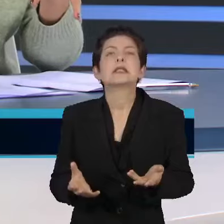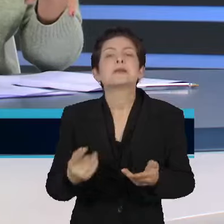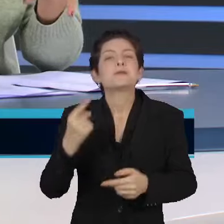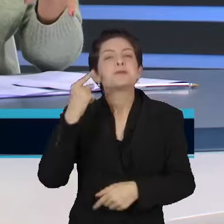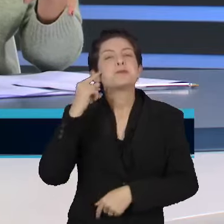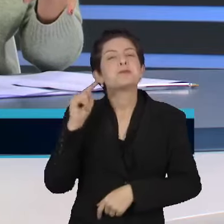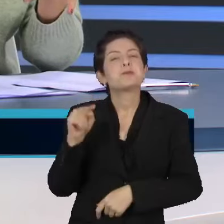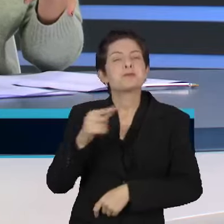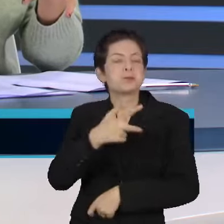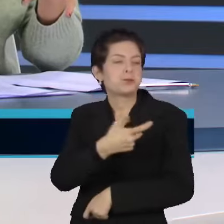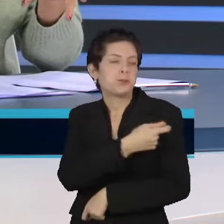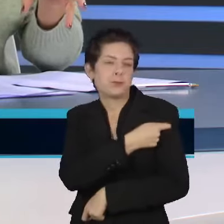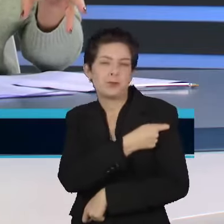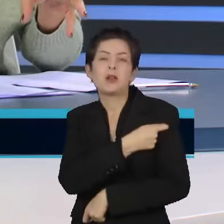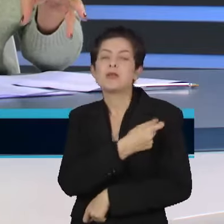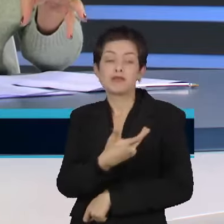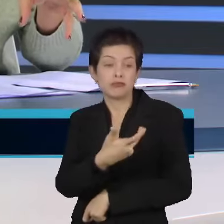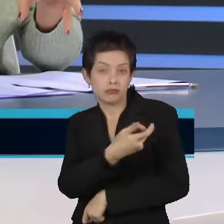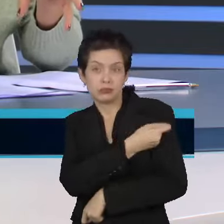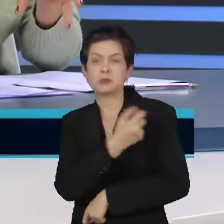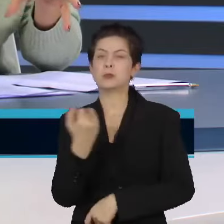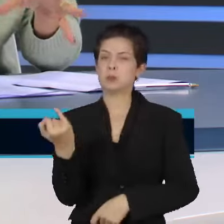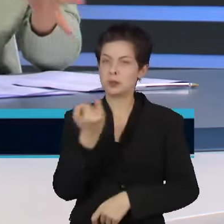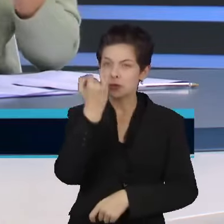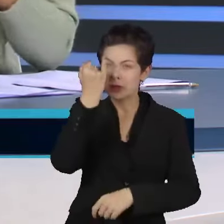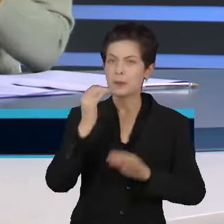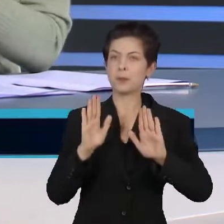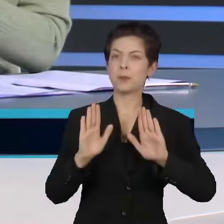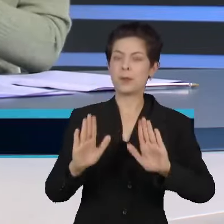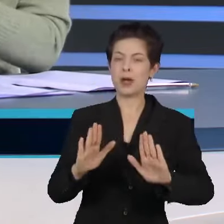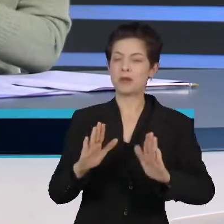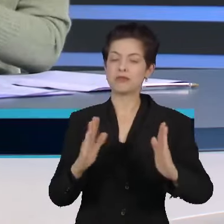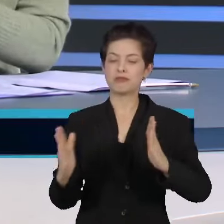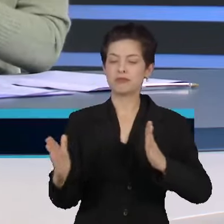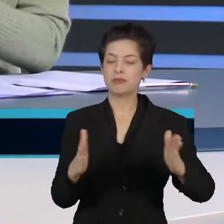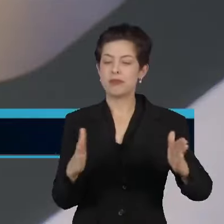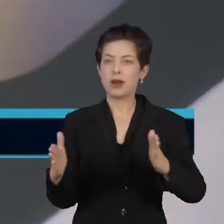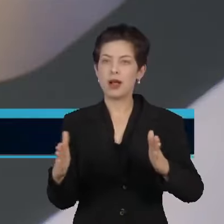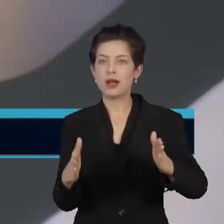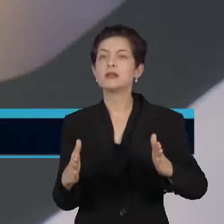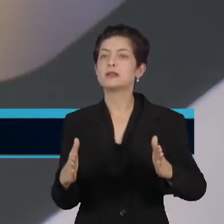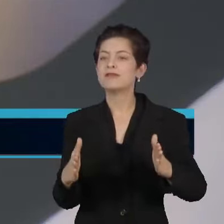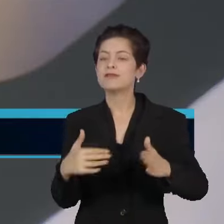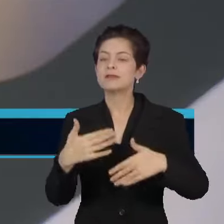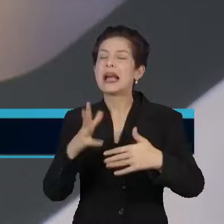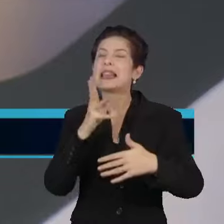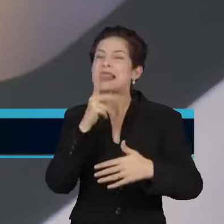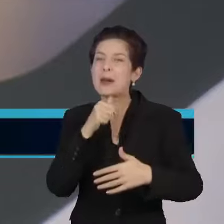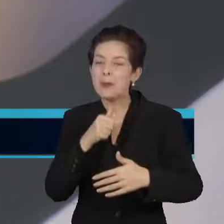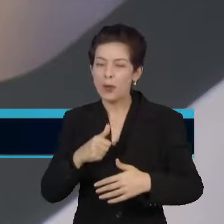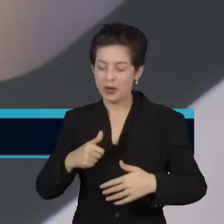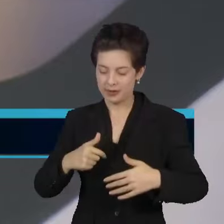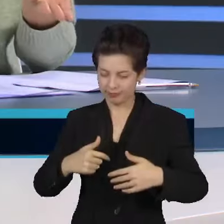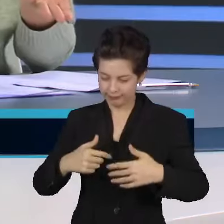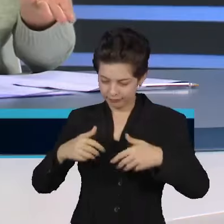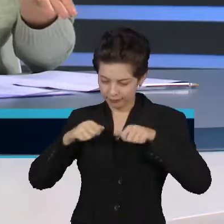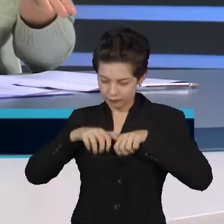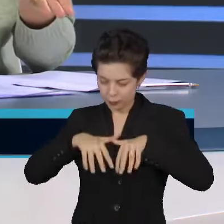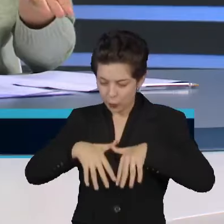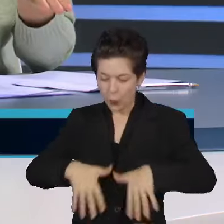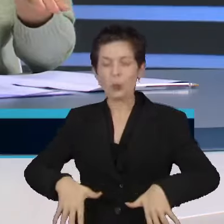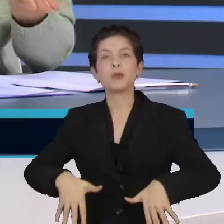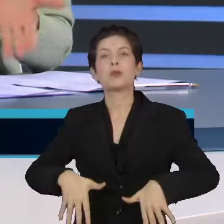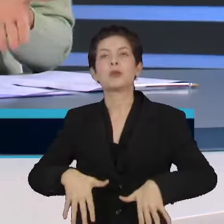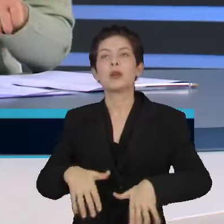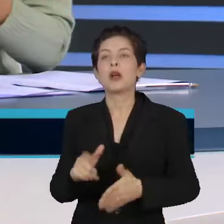Pensando também na vacinação, a gente sabe que a vacinação é importante, mas tem um prazo aí para essa vacina fazer efeito, é uma vacina de longo prazo, e a gente também não